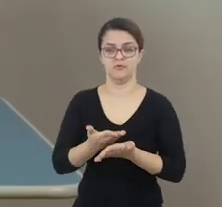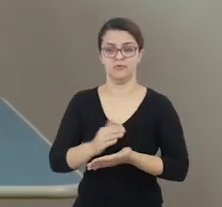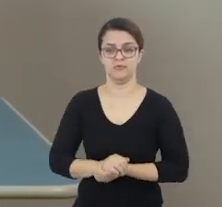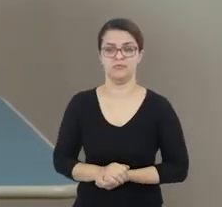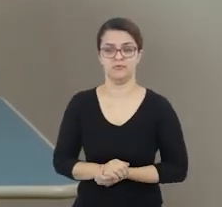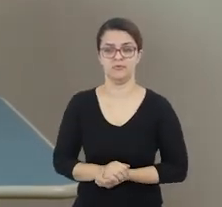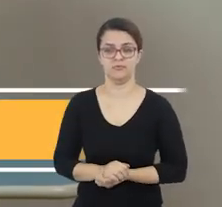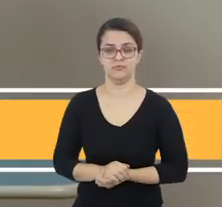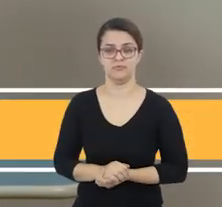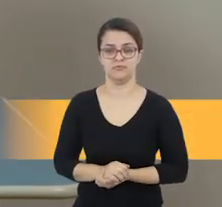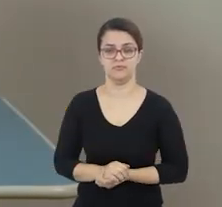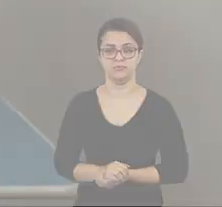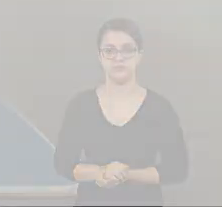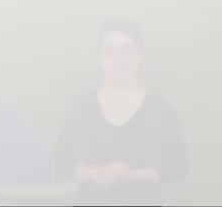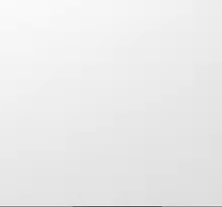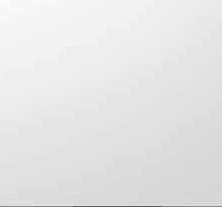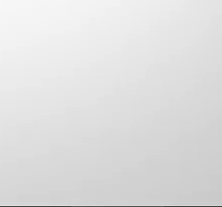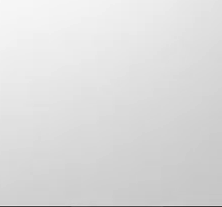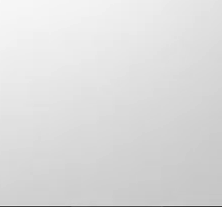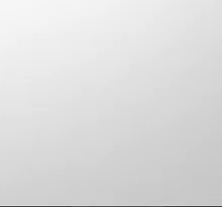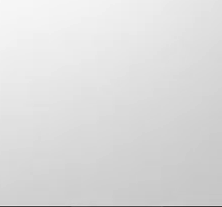E é isso aí. Até a próxima.